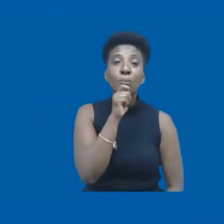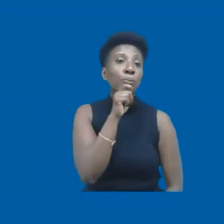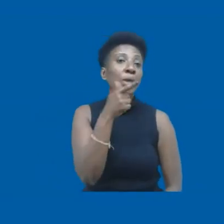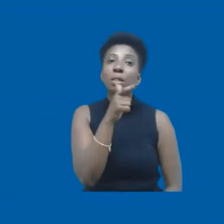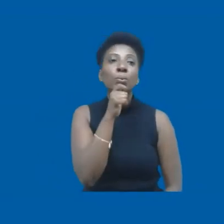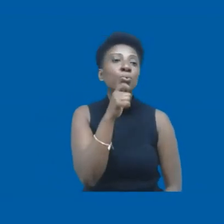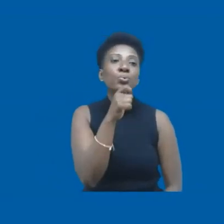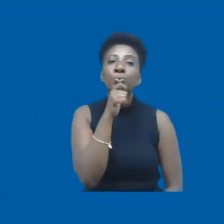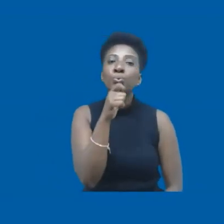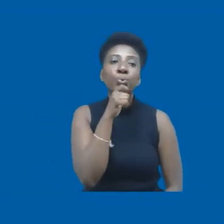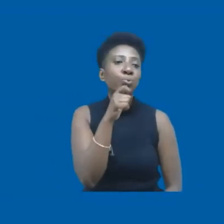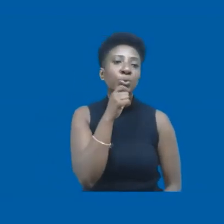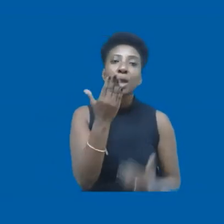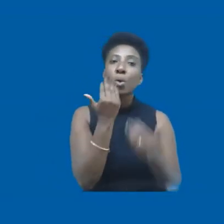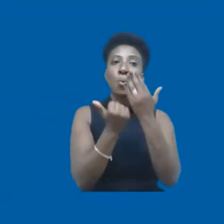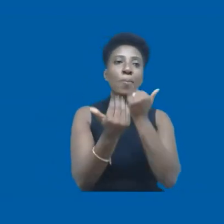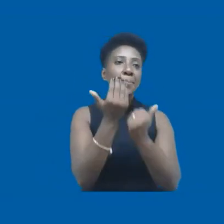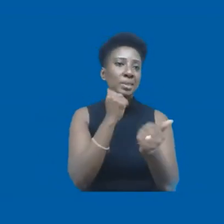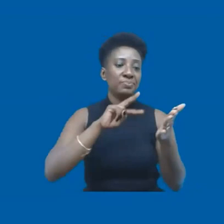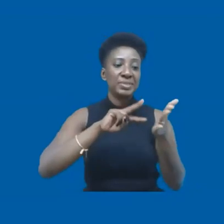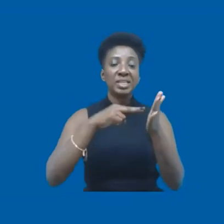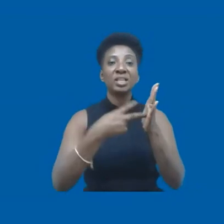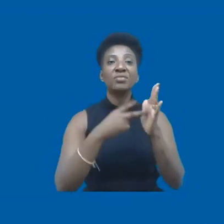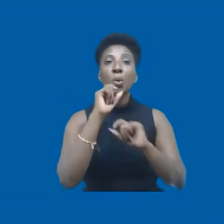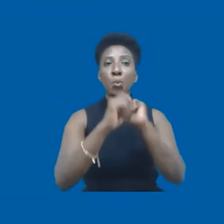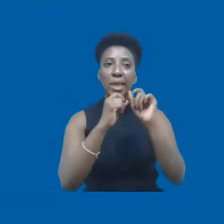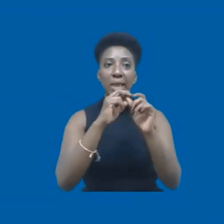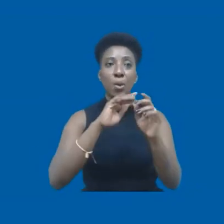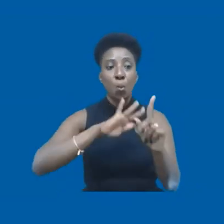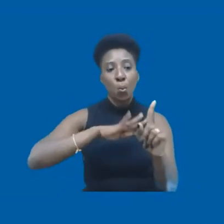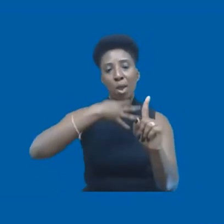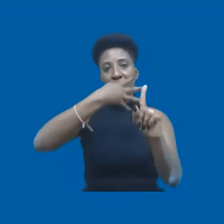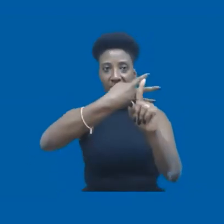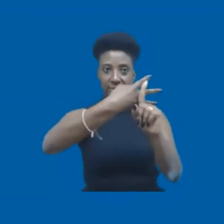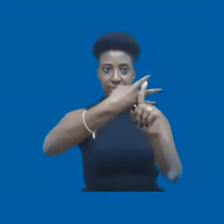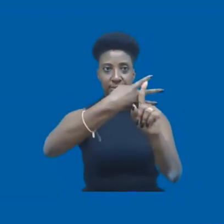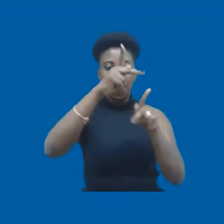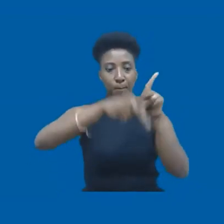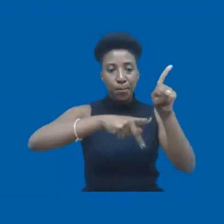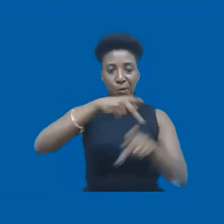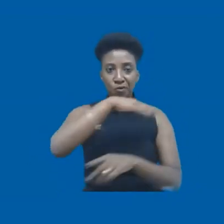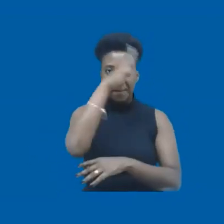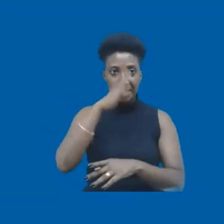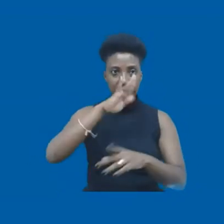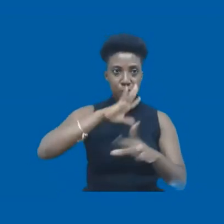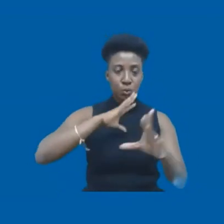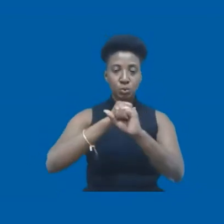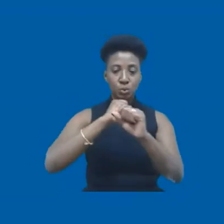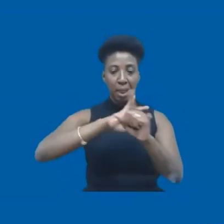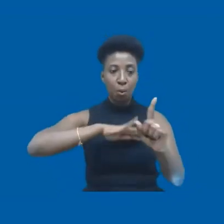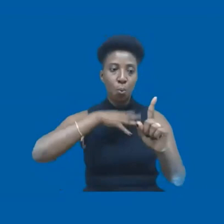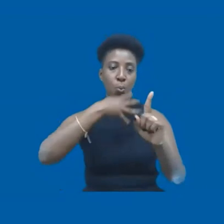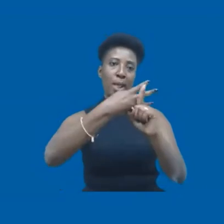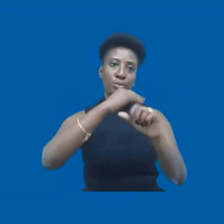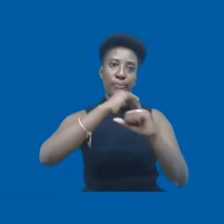momento. São quatro vezes a população do Brasil, para a gente conseguir entender o tamanho da calamidade que se instala